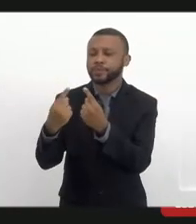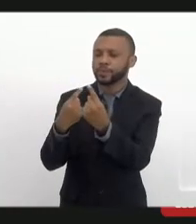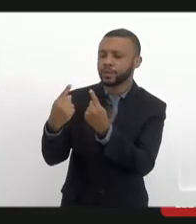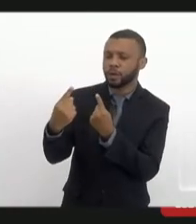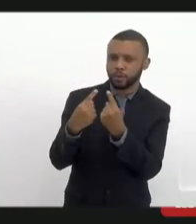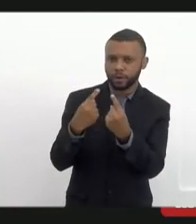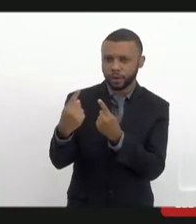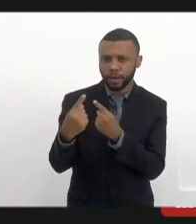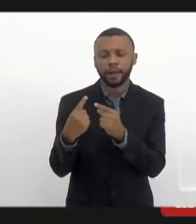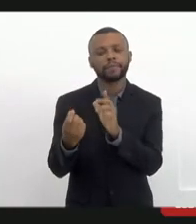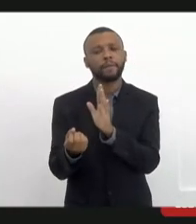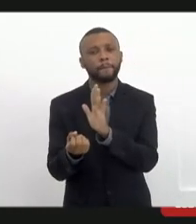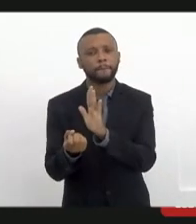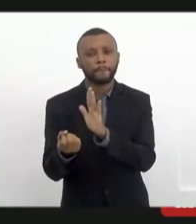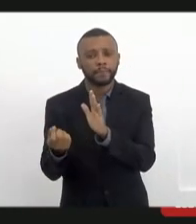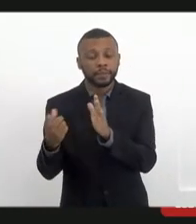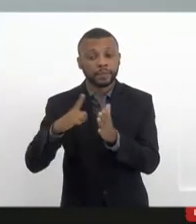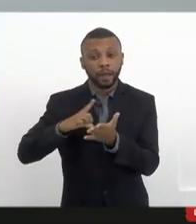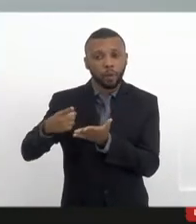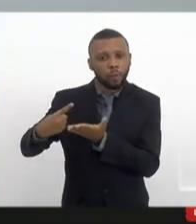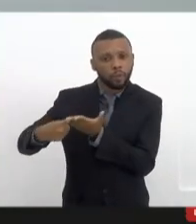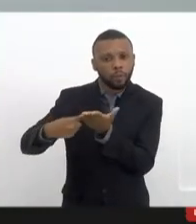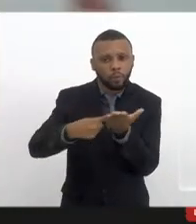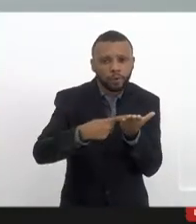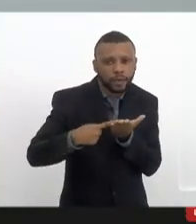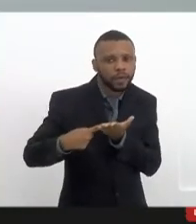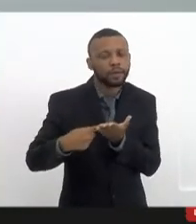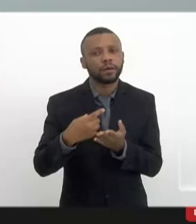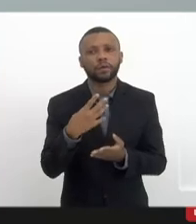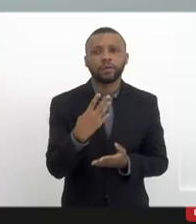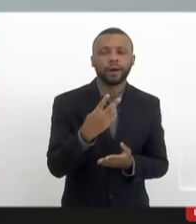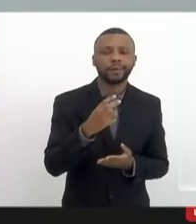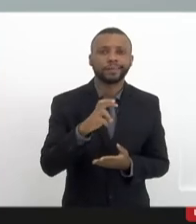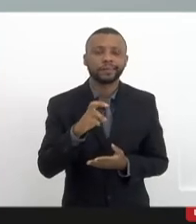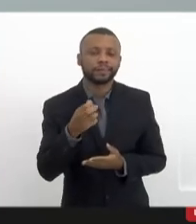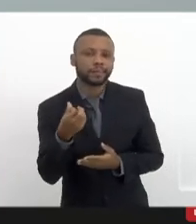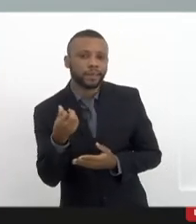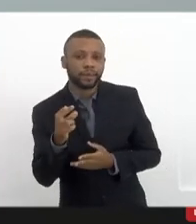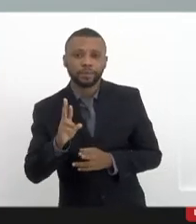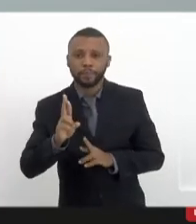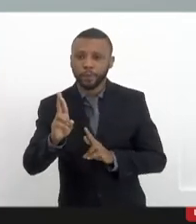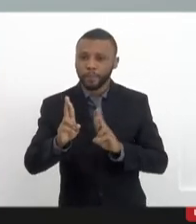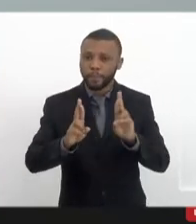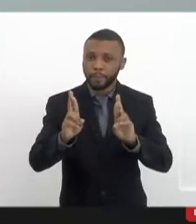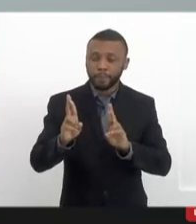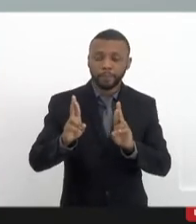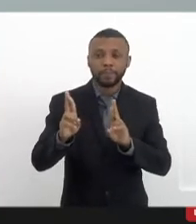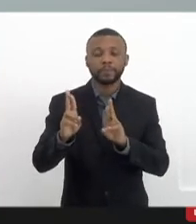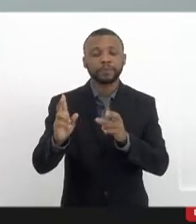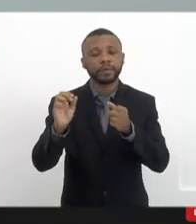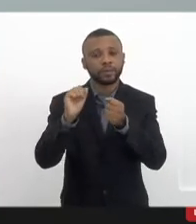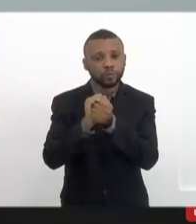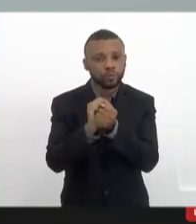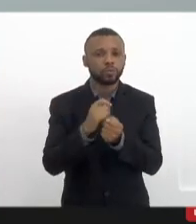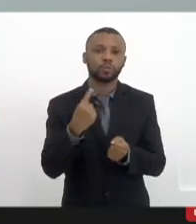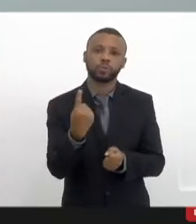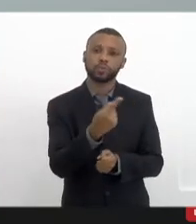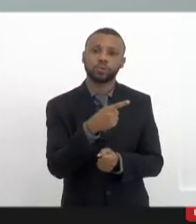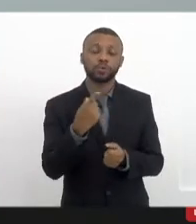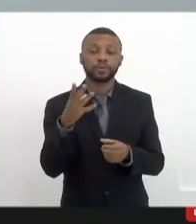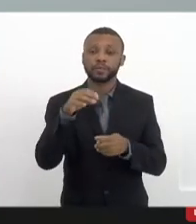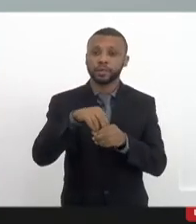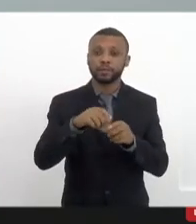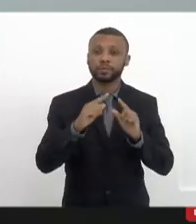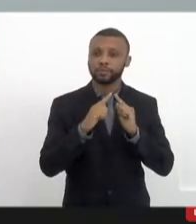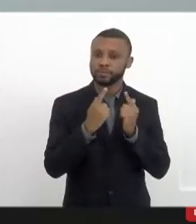e vão produzir um consenso sobre quatro, cinco, seis representações que possam estar conosco no GT. Mas